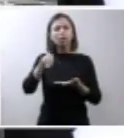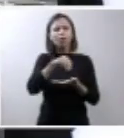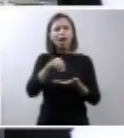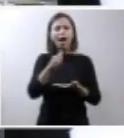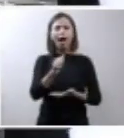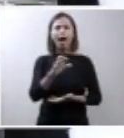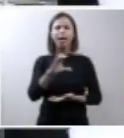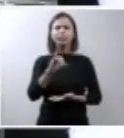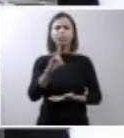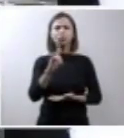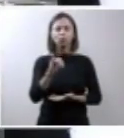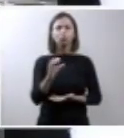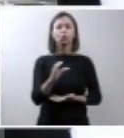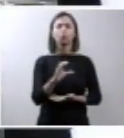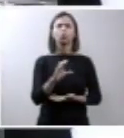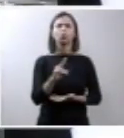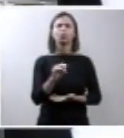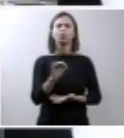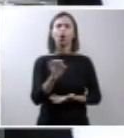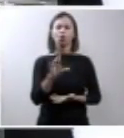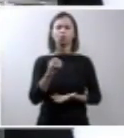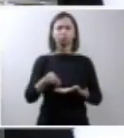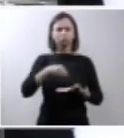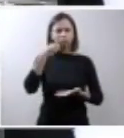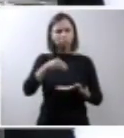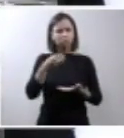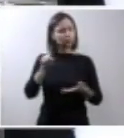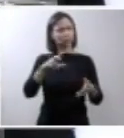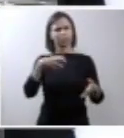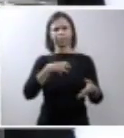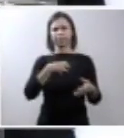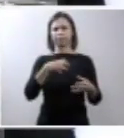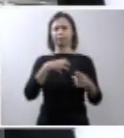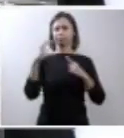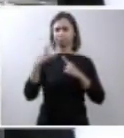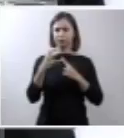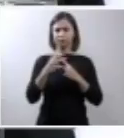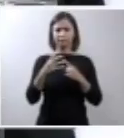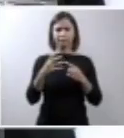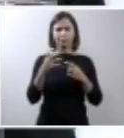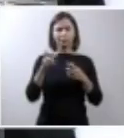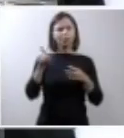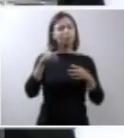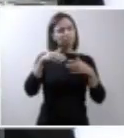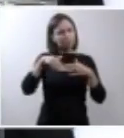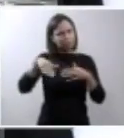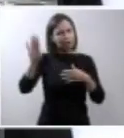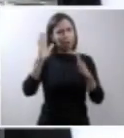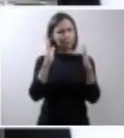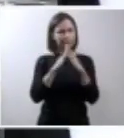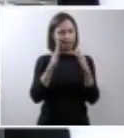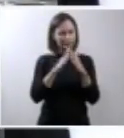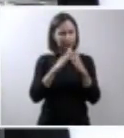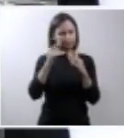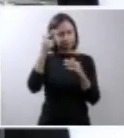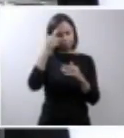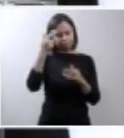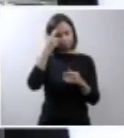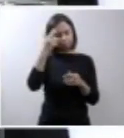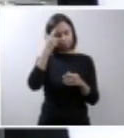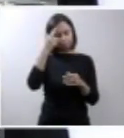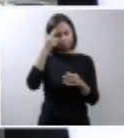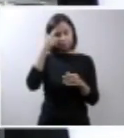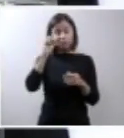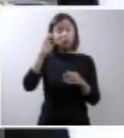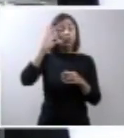E eu fui para casa e disse, Olha, você não se sinta pressionado. Você vá para casa, pense na sua família, se a decisão que